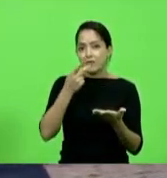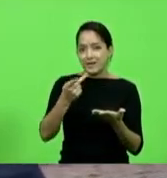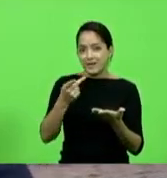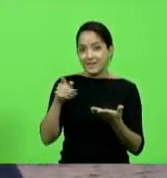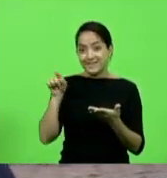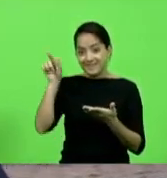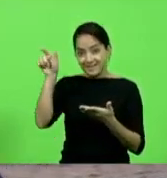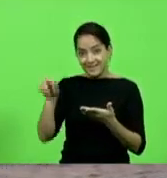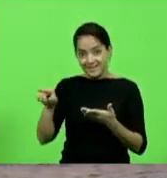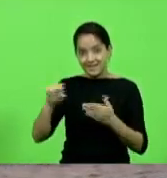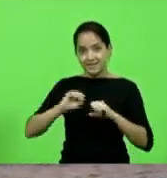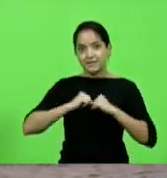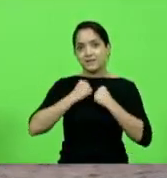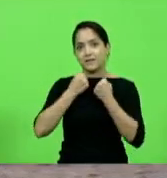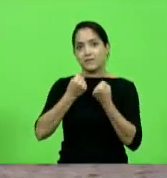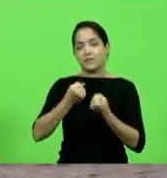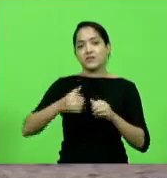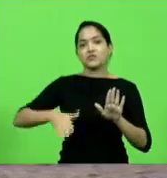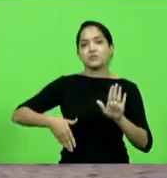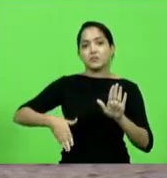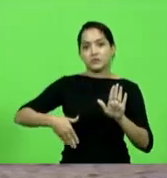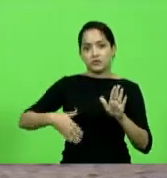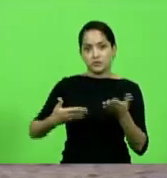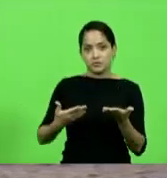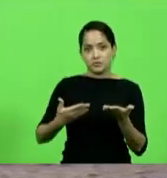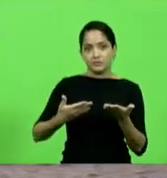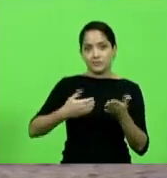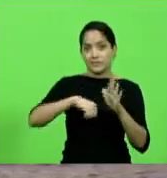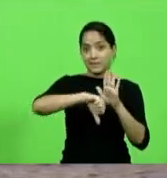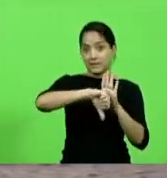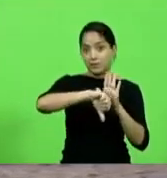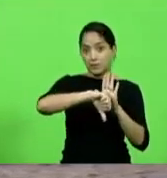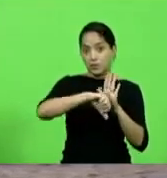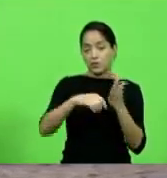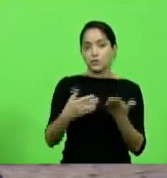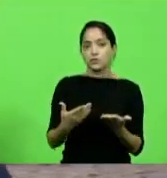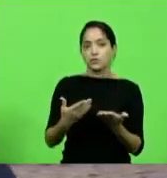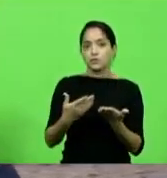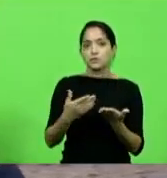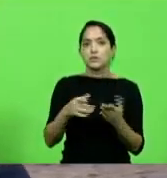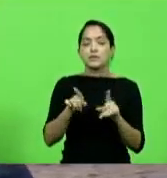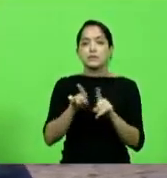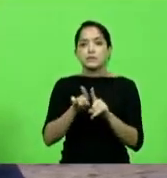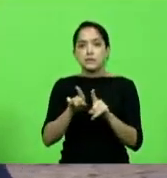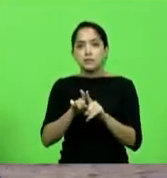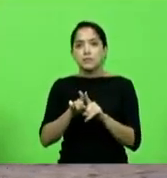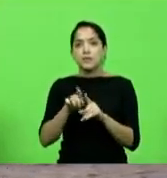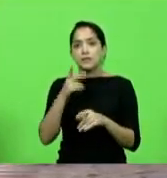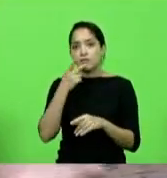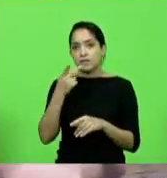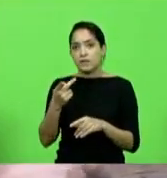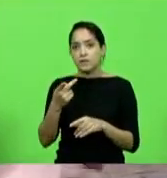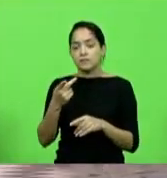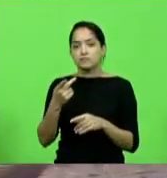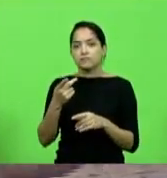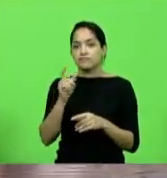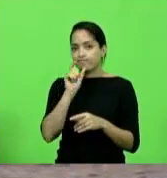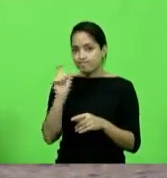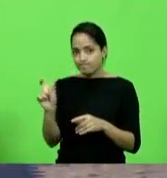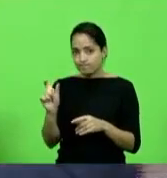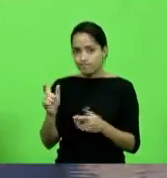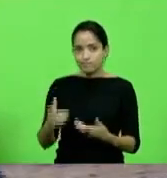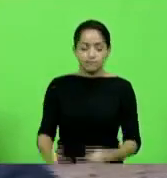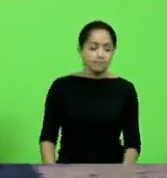bandidos. Outro motivo é porque eu chamei ou adjitivei de energúmen. Seriam essas duas